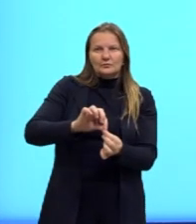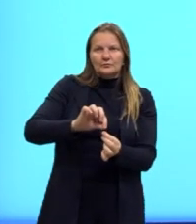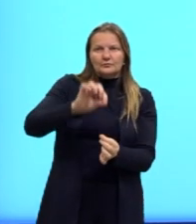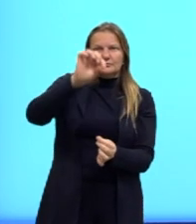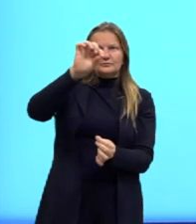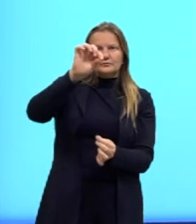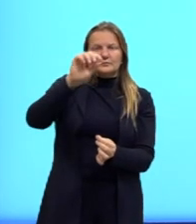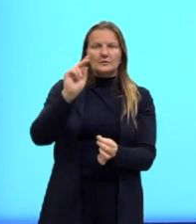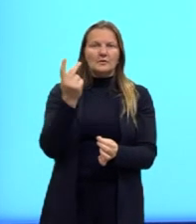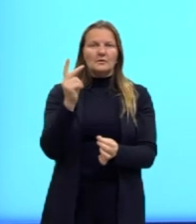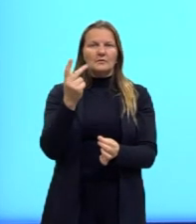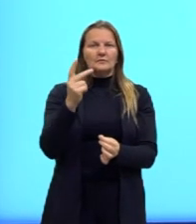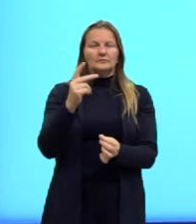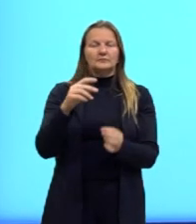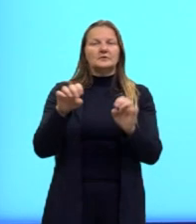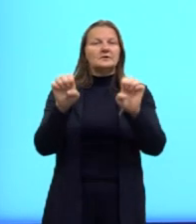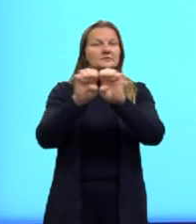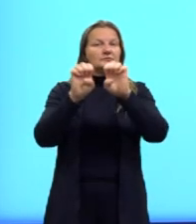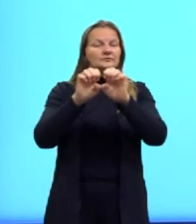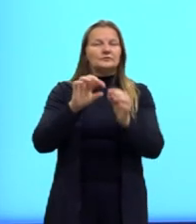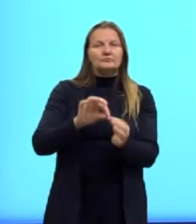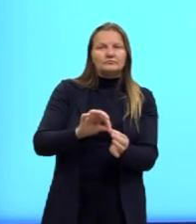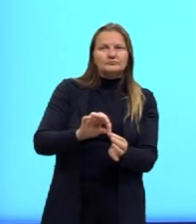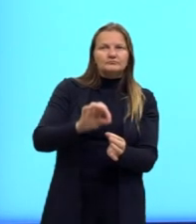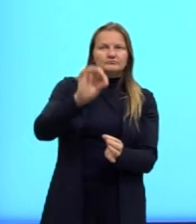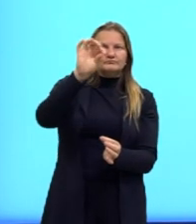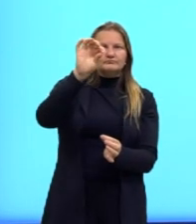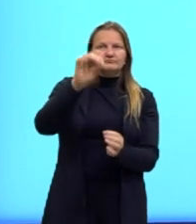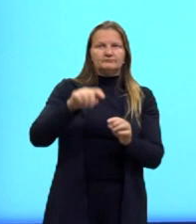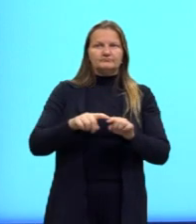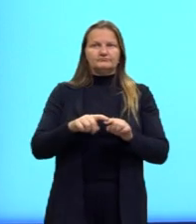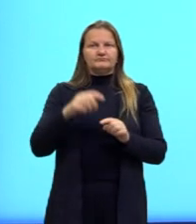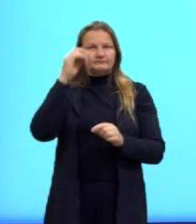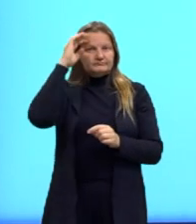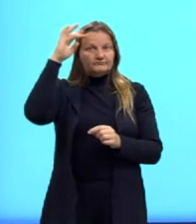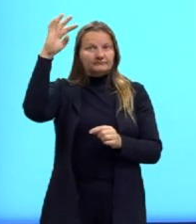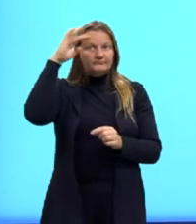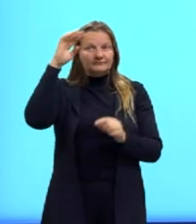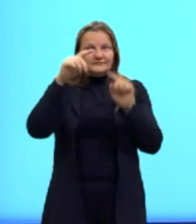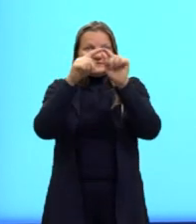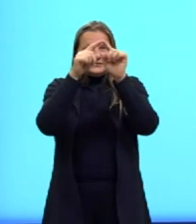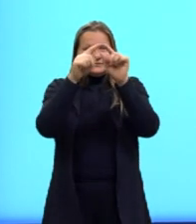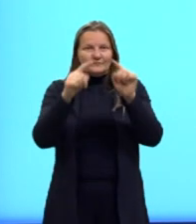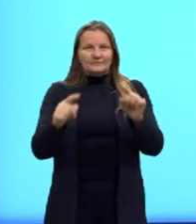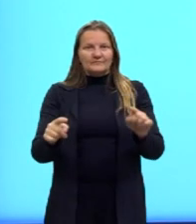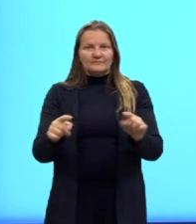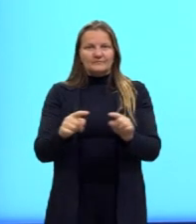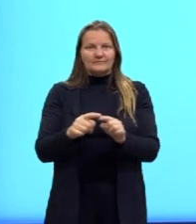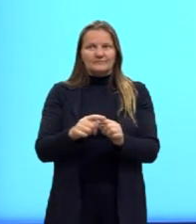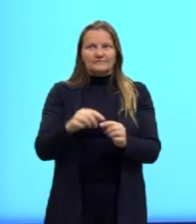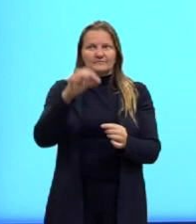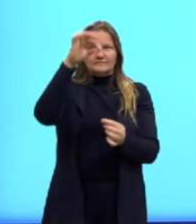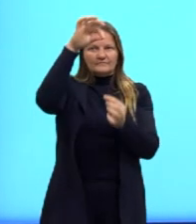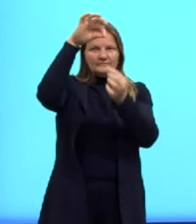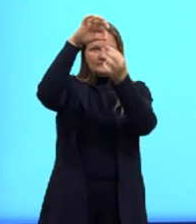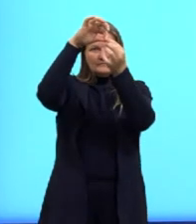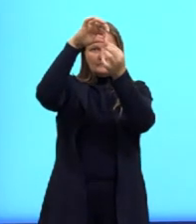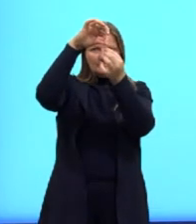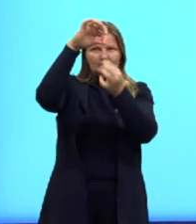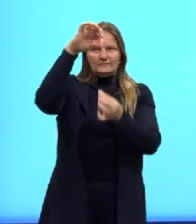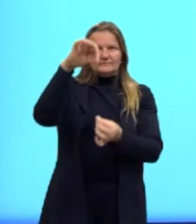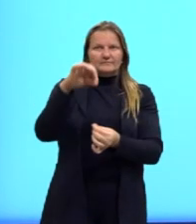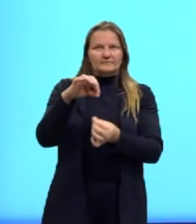a própria altura da estrutura, né? Se a gente imaginar aqui, que altura, ela parte lá de cima até